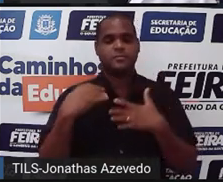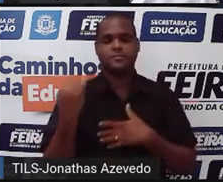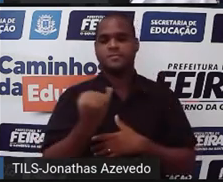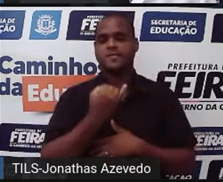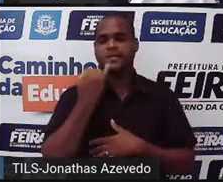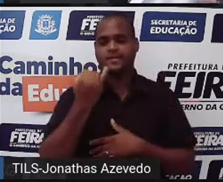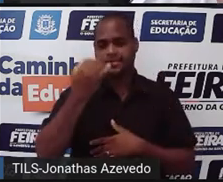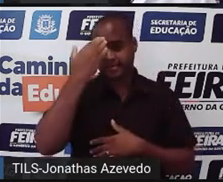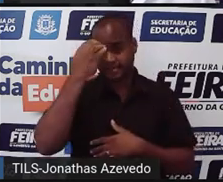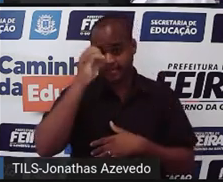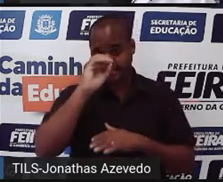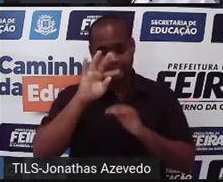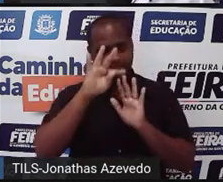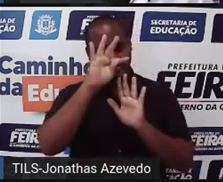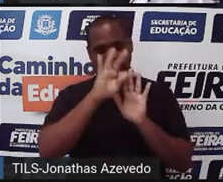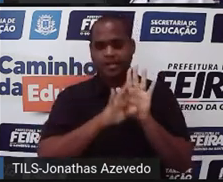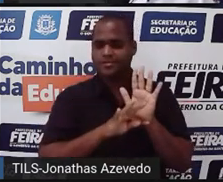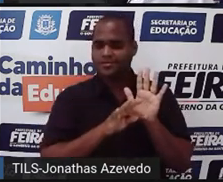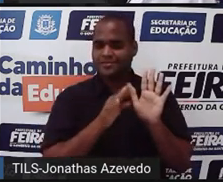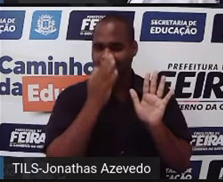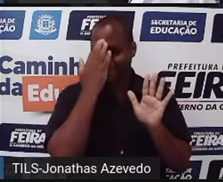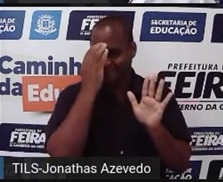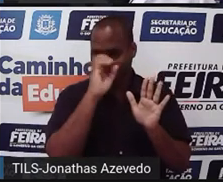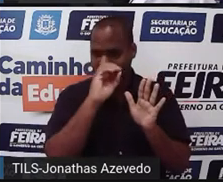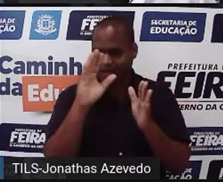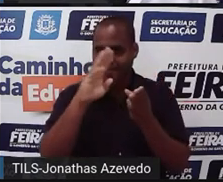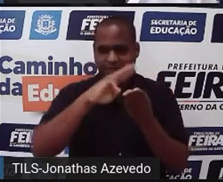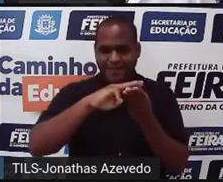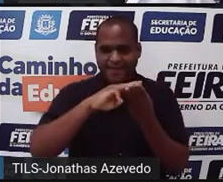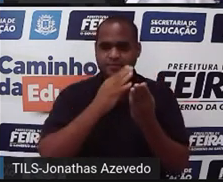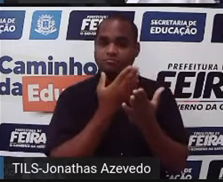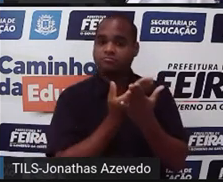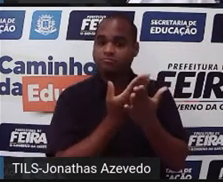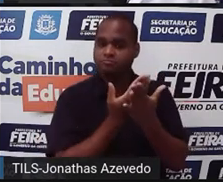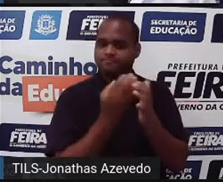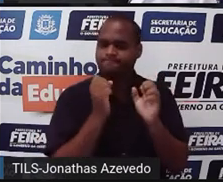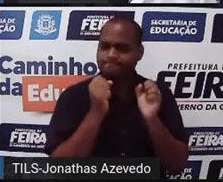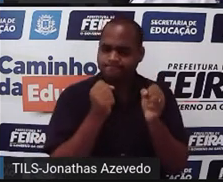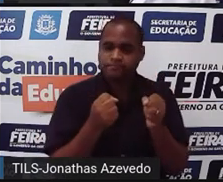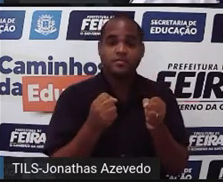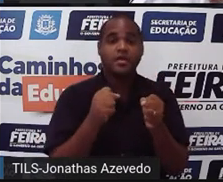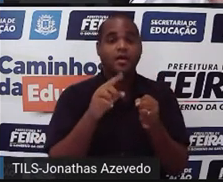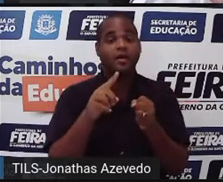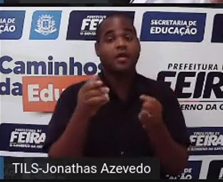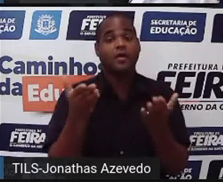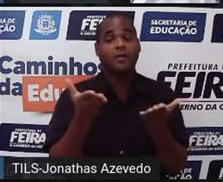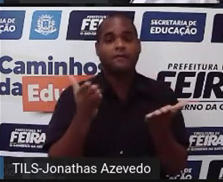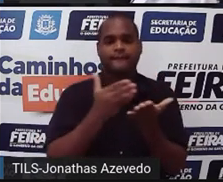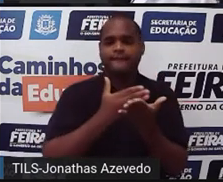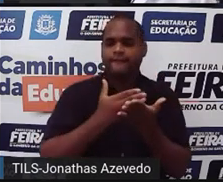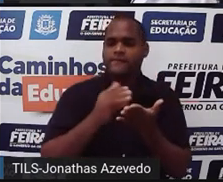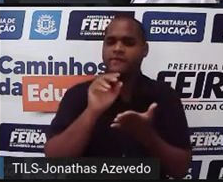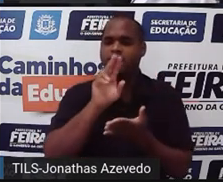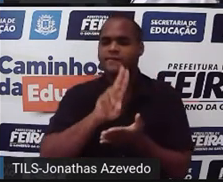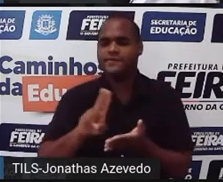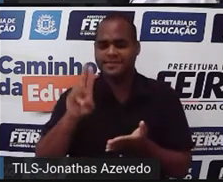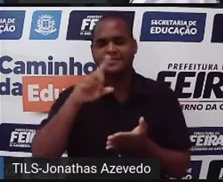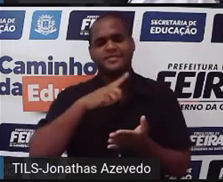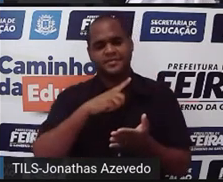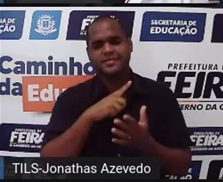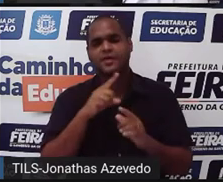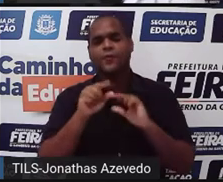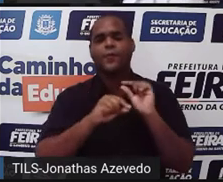da interpretação para estudar matemática, é claro que a partir de agora a gente vai usar isso, né?